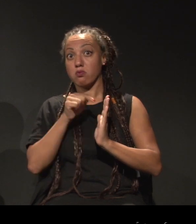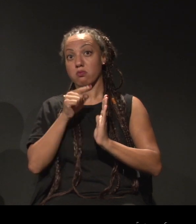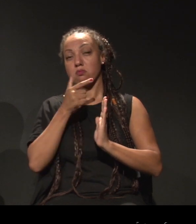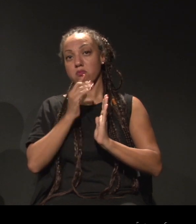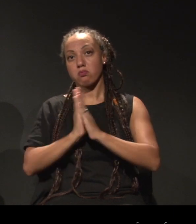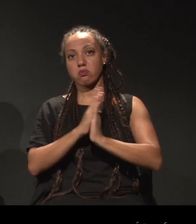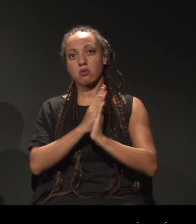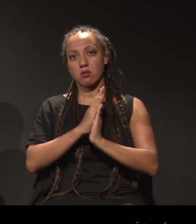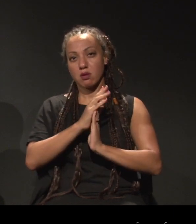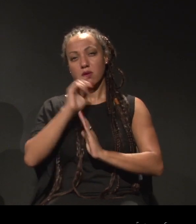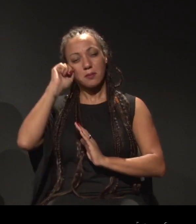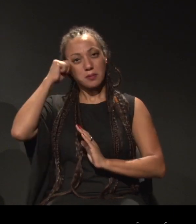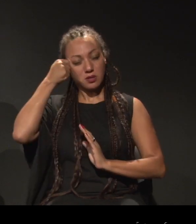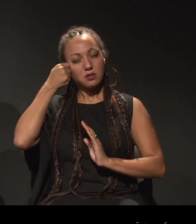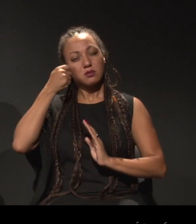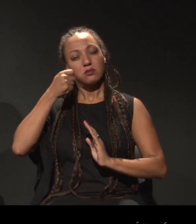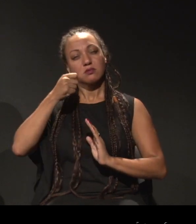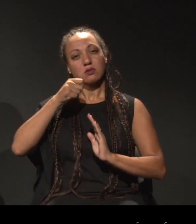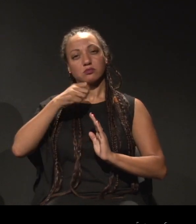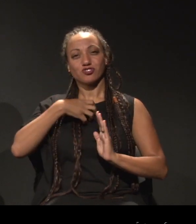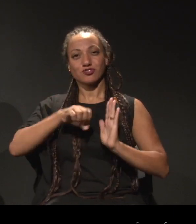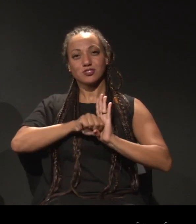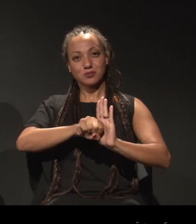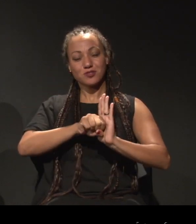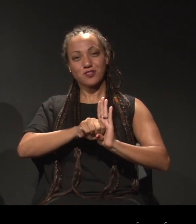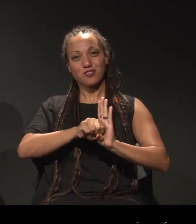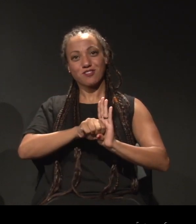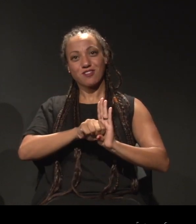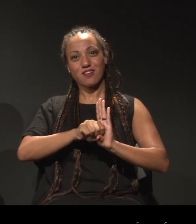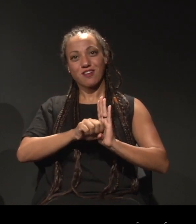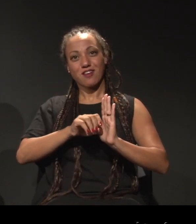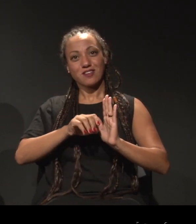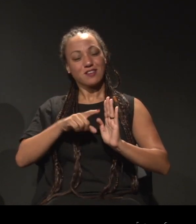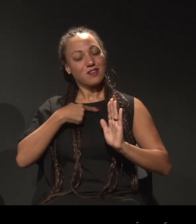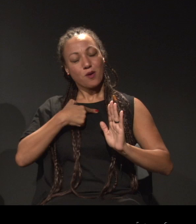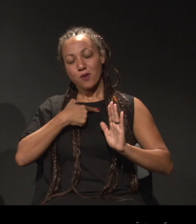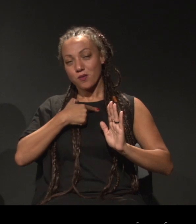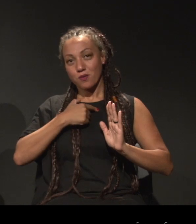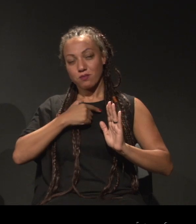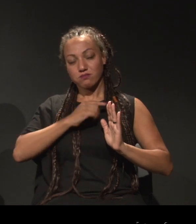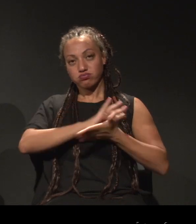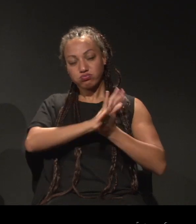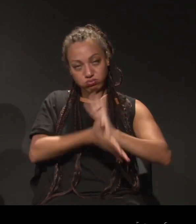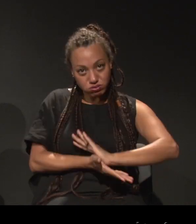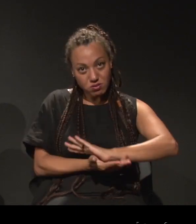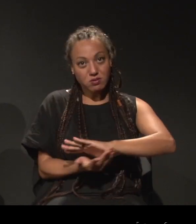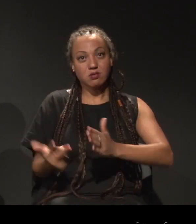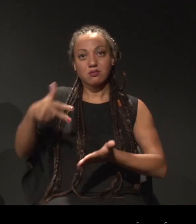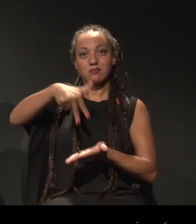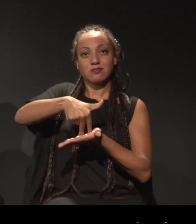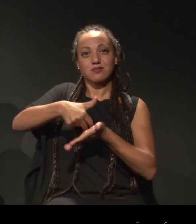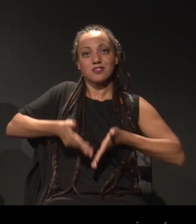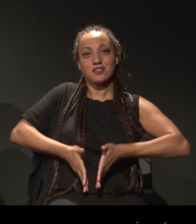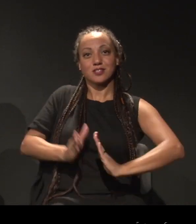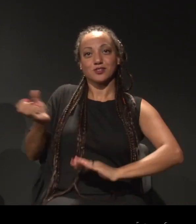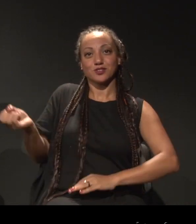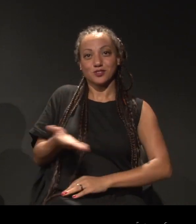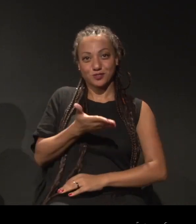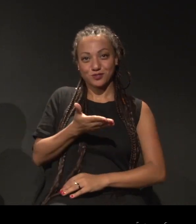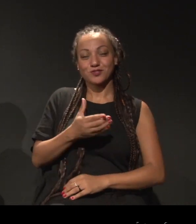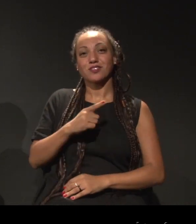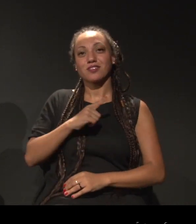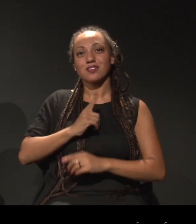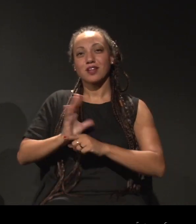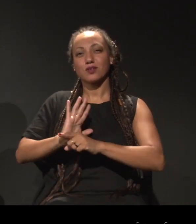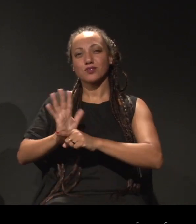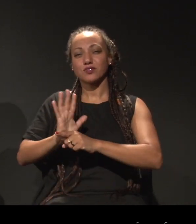simbólica, eu rompo e nasço de novo. E aí tem até um vídeo que eu gostaria, um